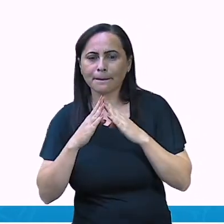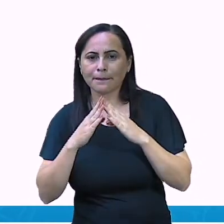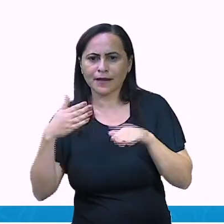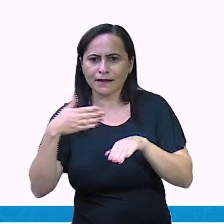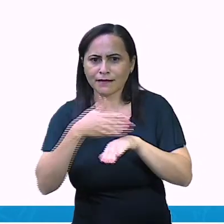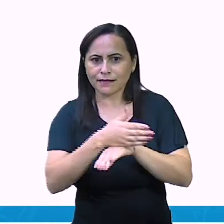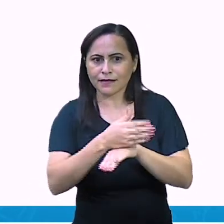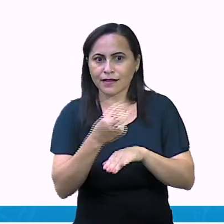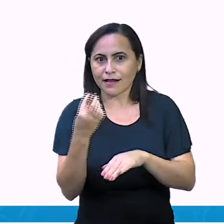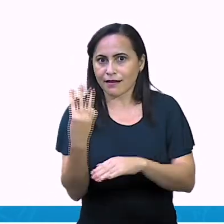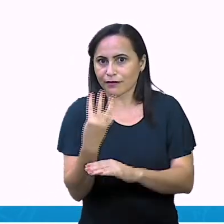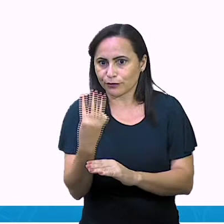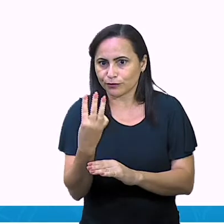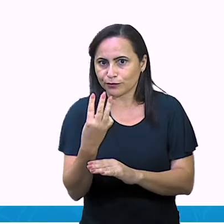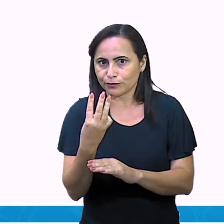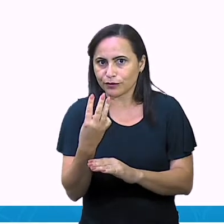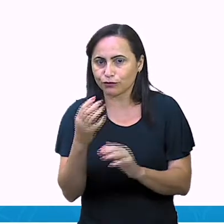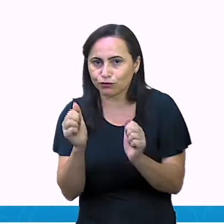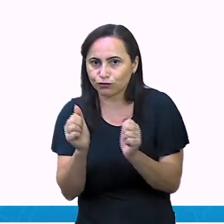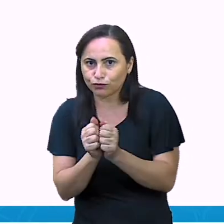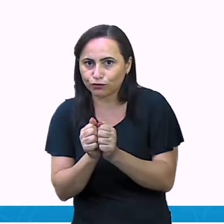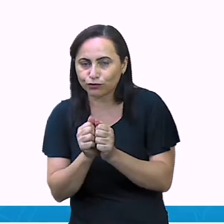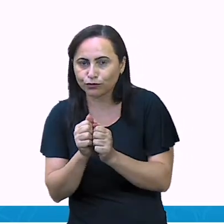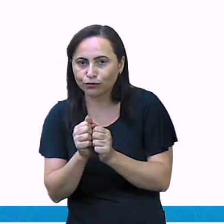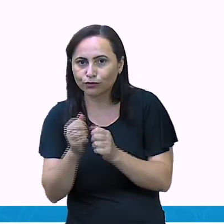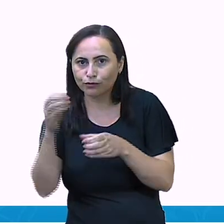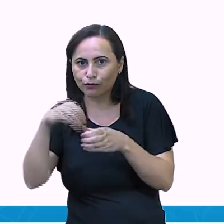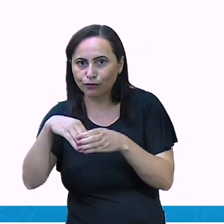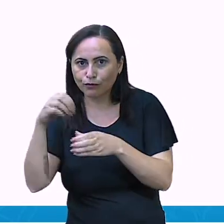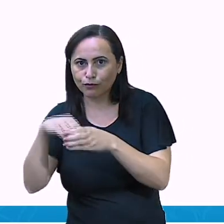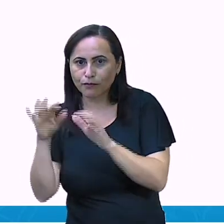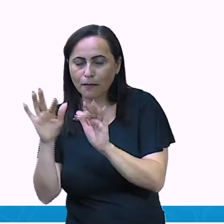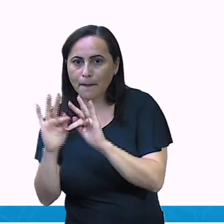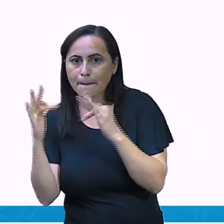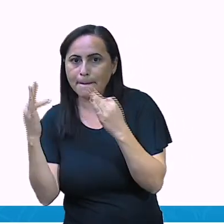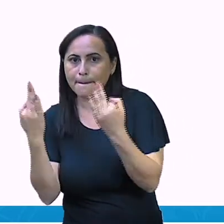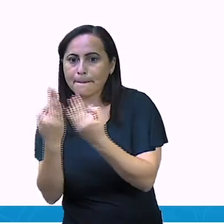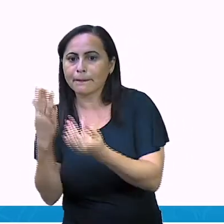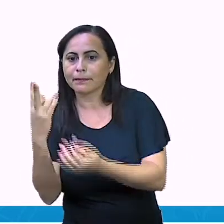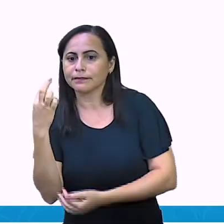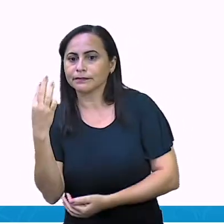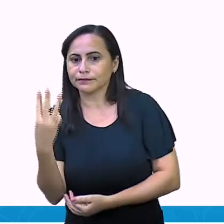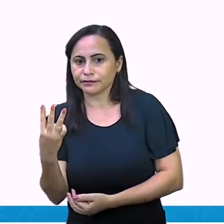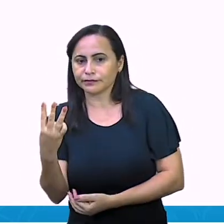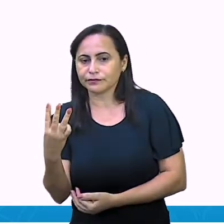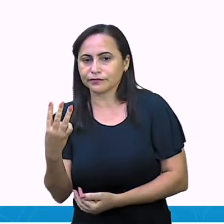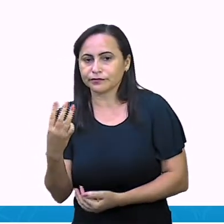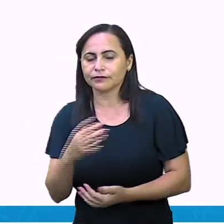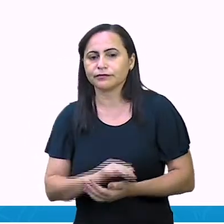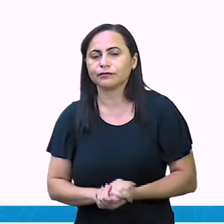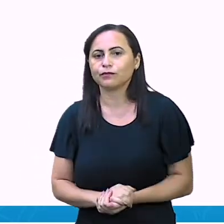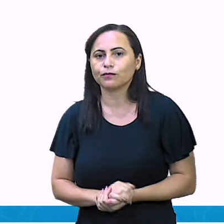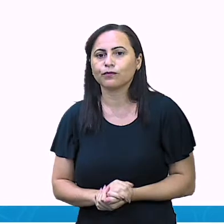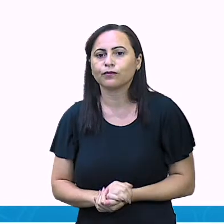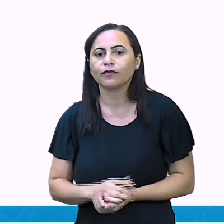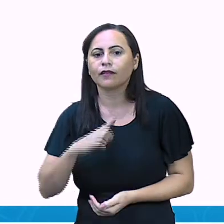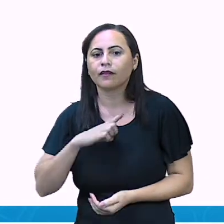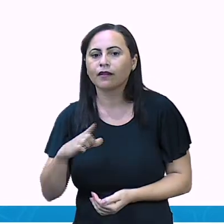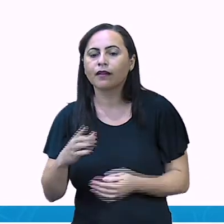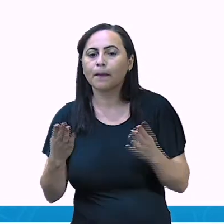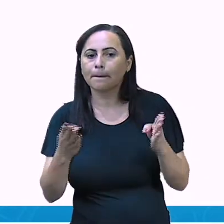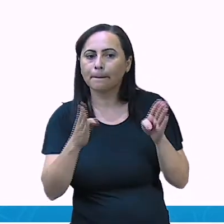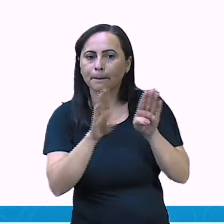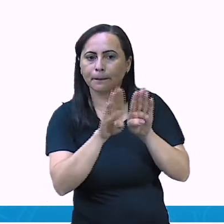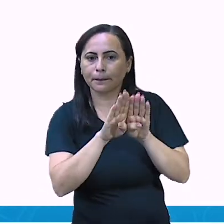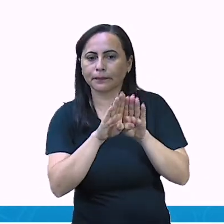Porque moram três famílias Então tem um portão Aqui tem uma garagem E